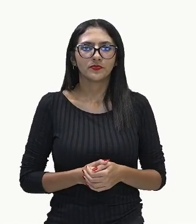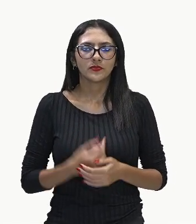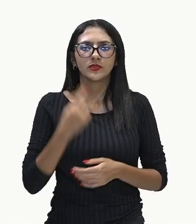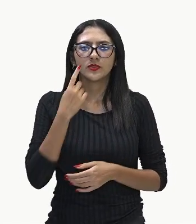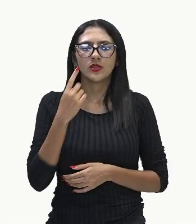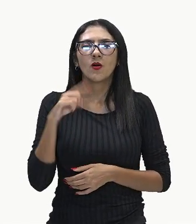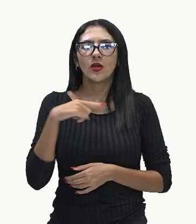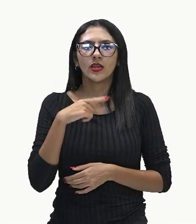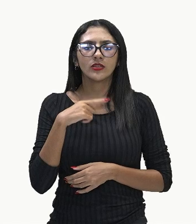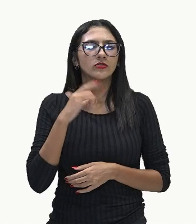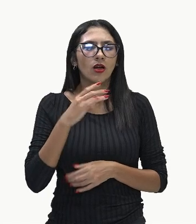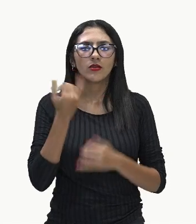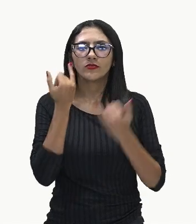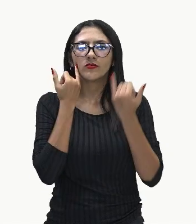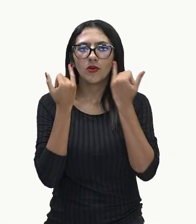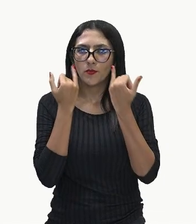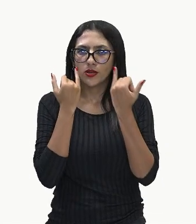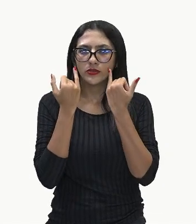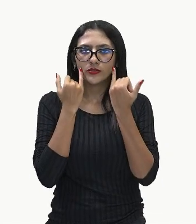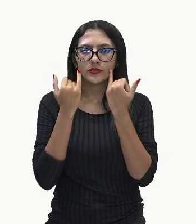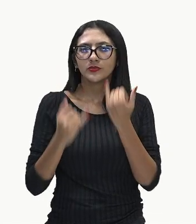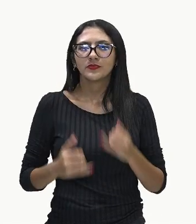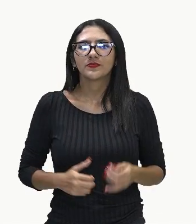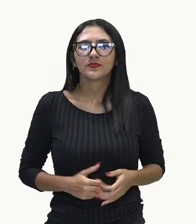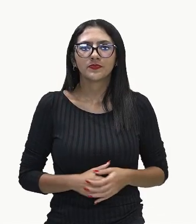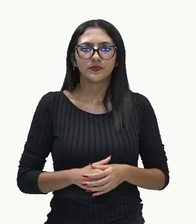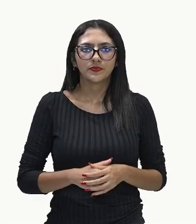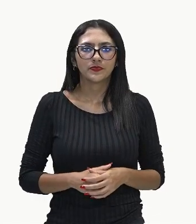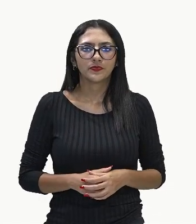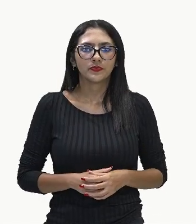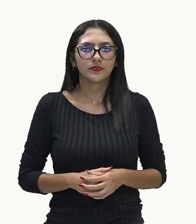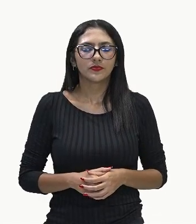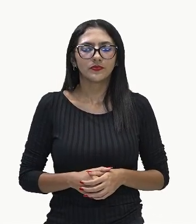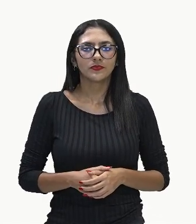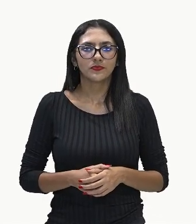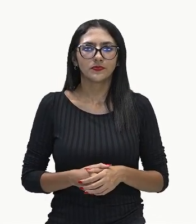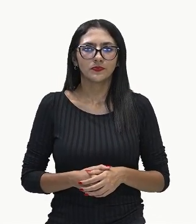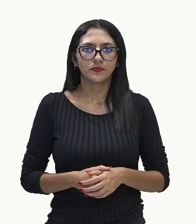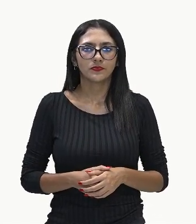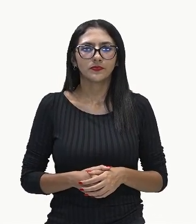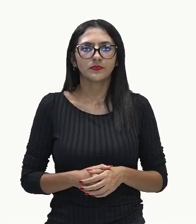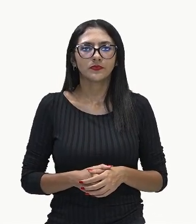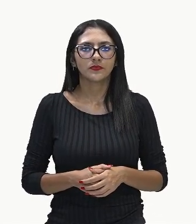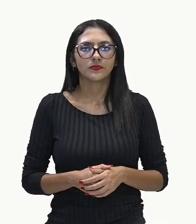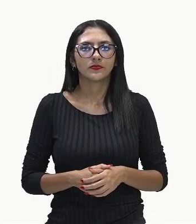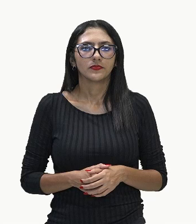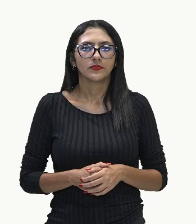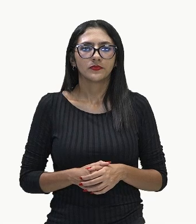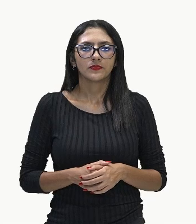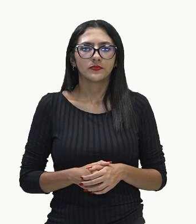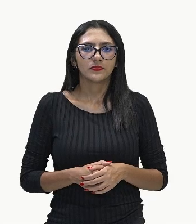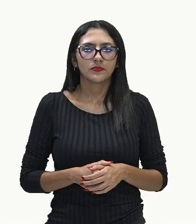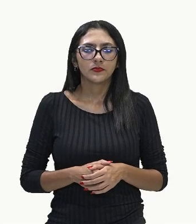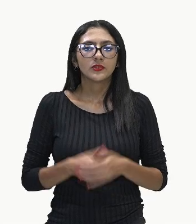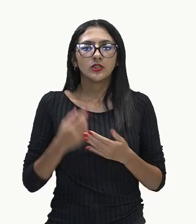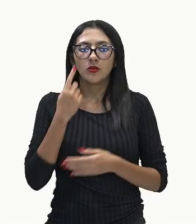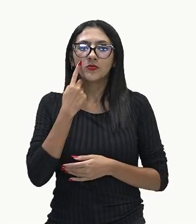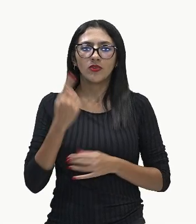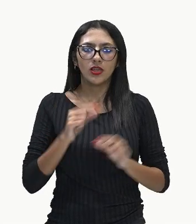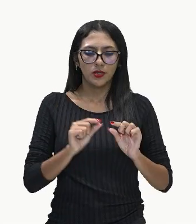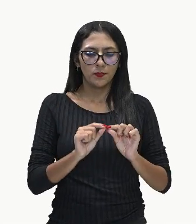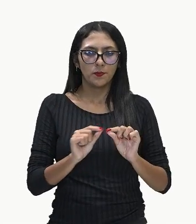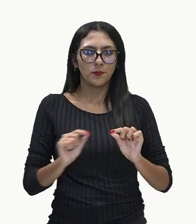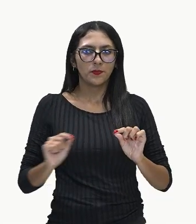gráfico informativo, ok? E aí observe que aqui embaixo é a quantidade,